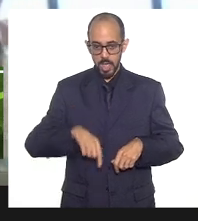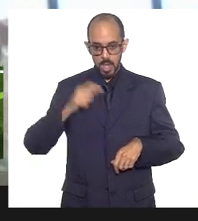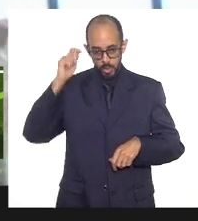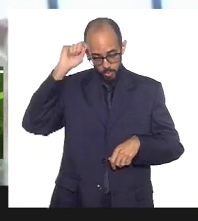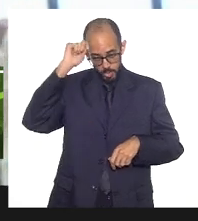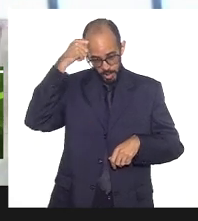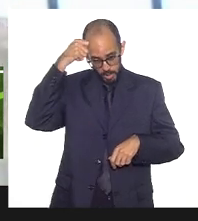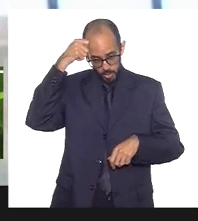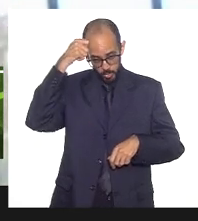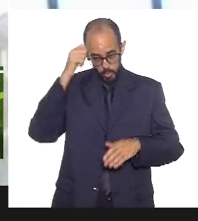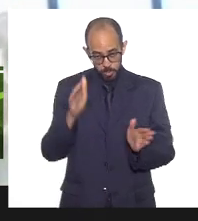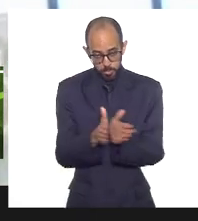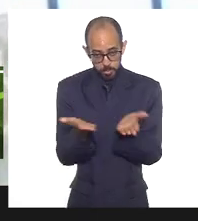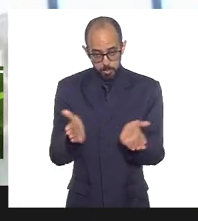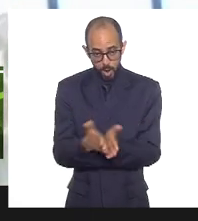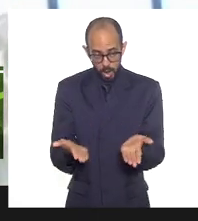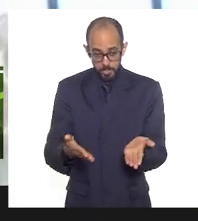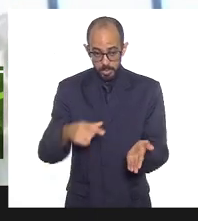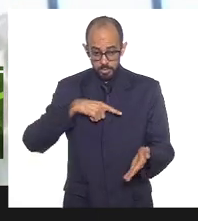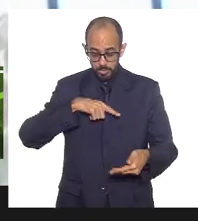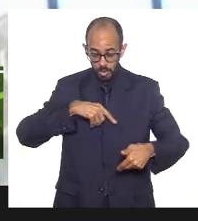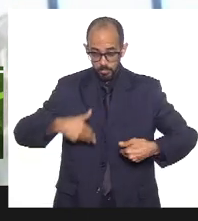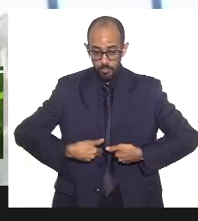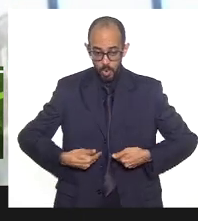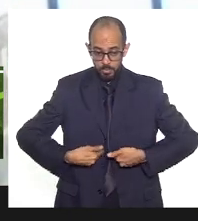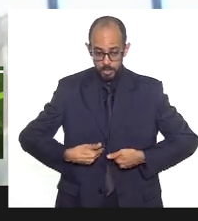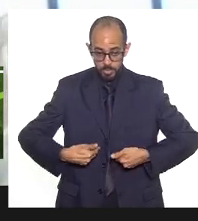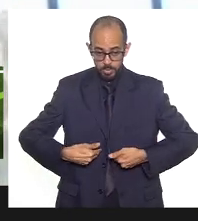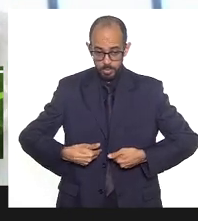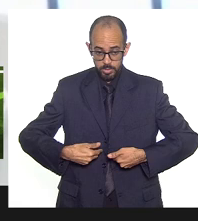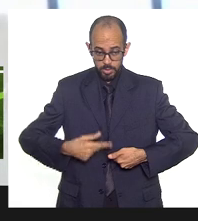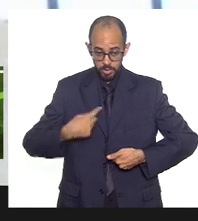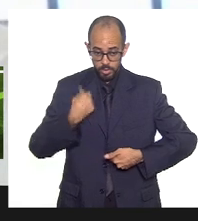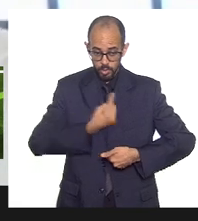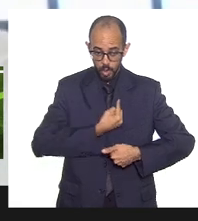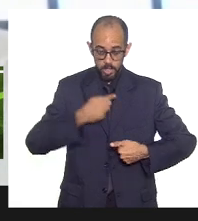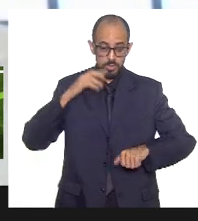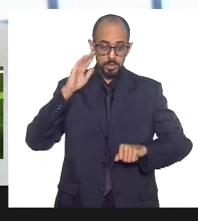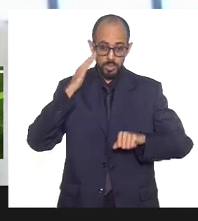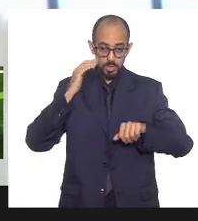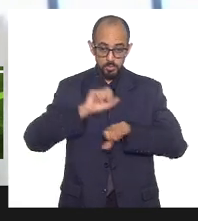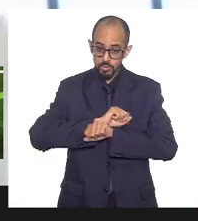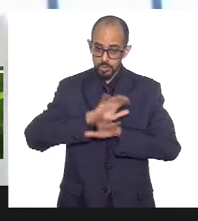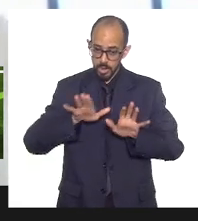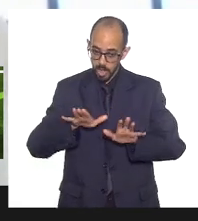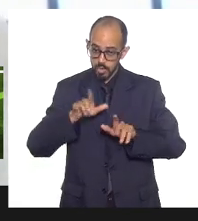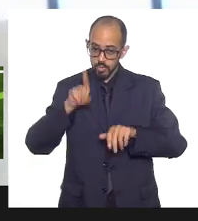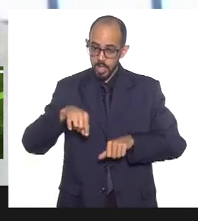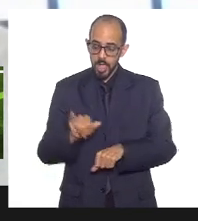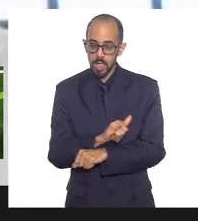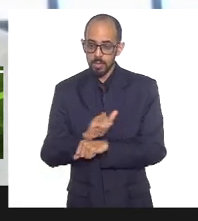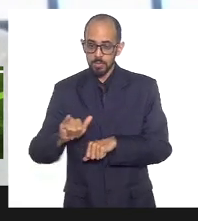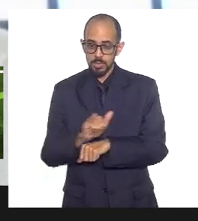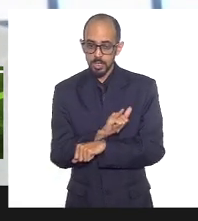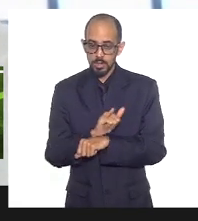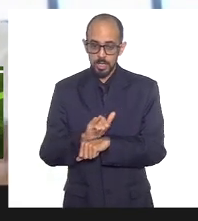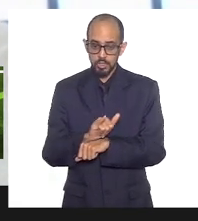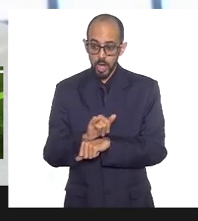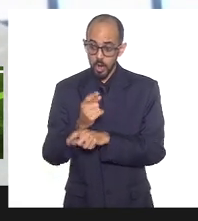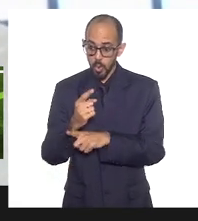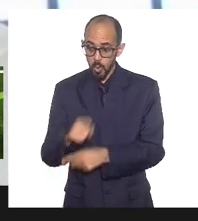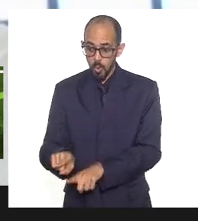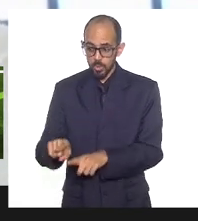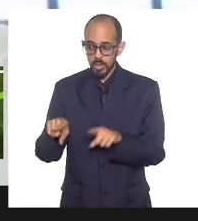periférico, tem fome. Tem e nós entendemos como ferramenta contra